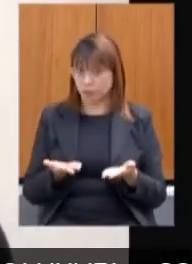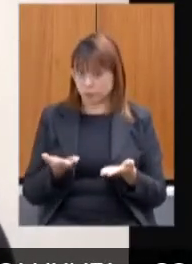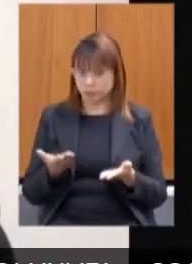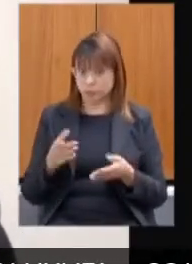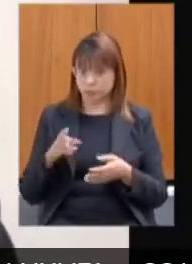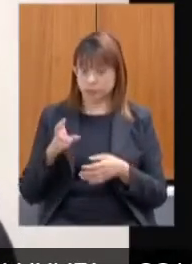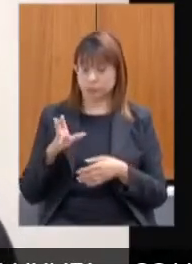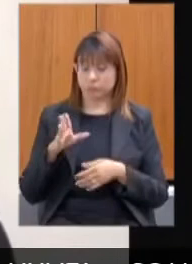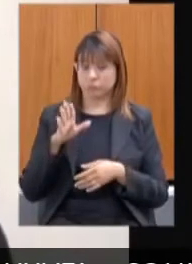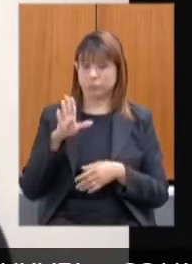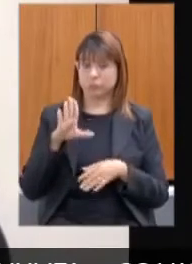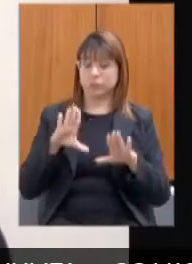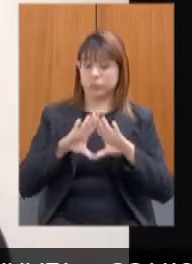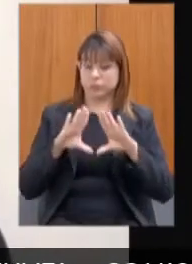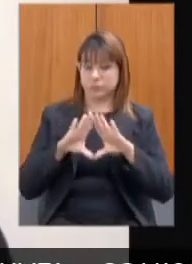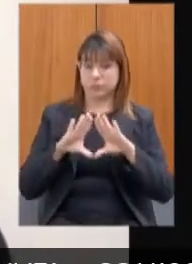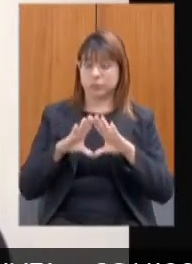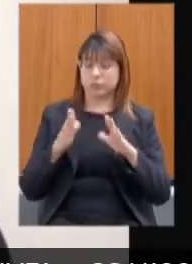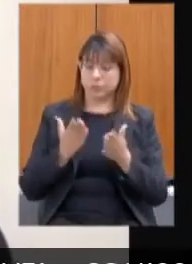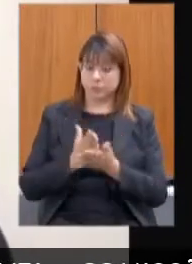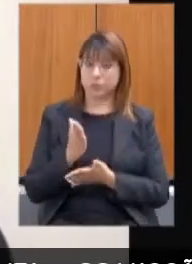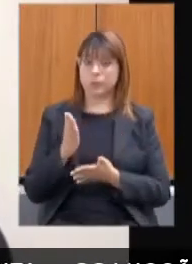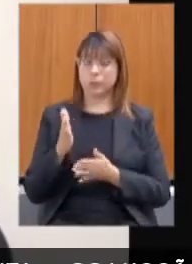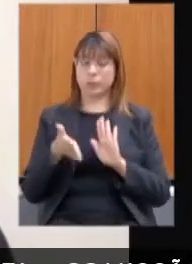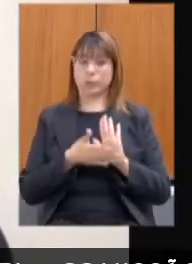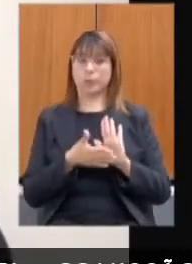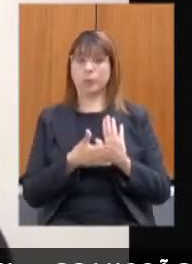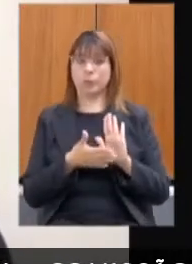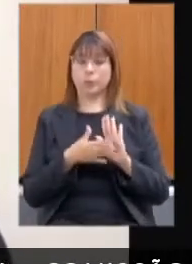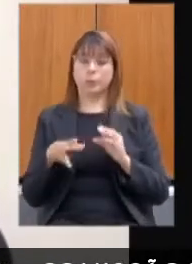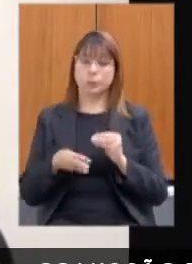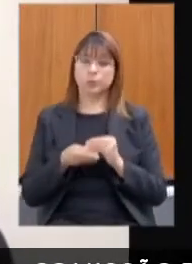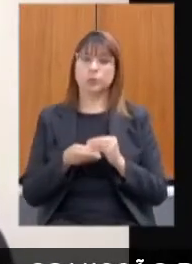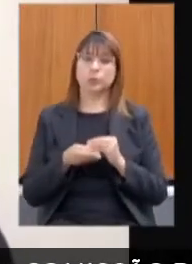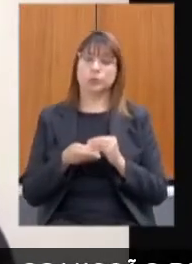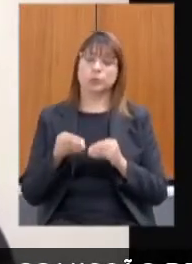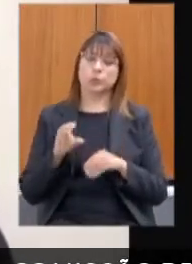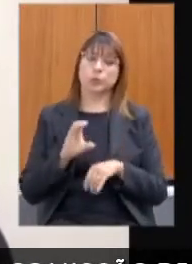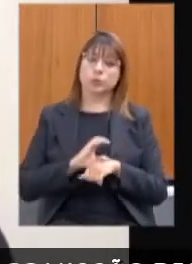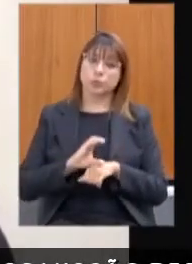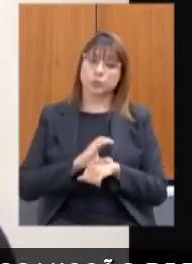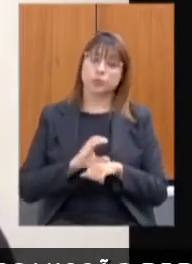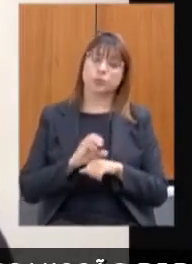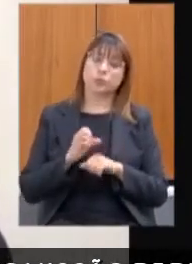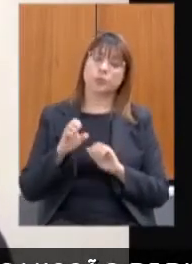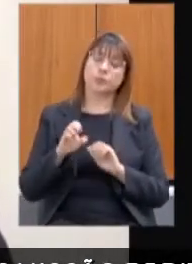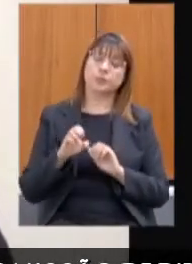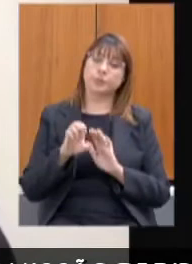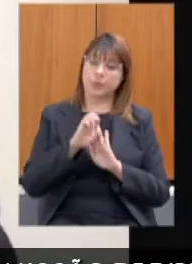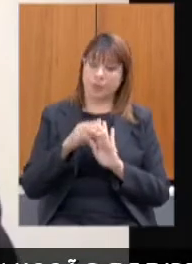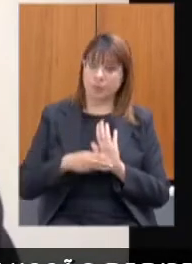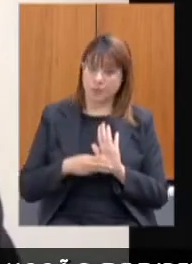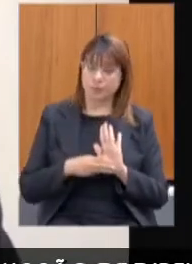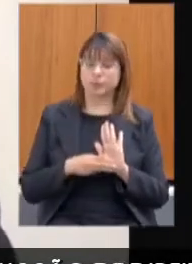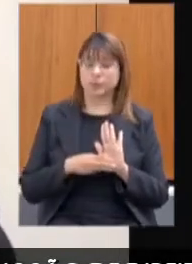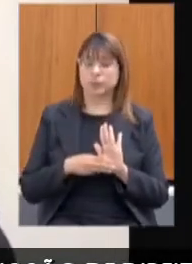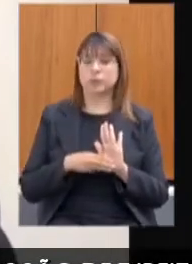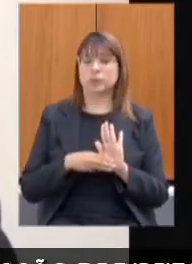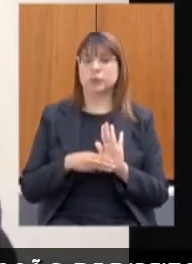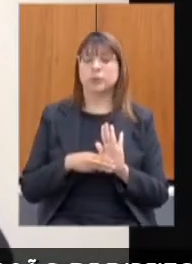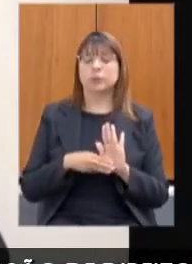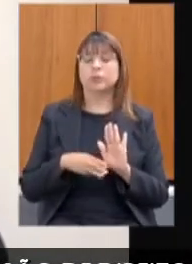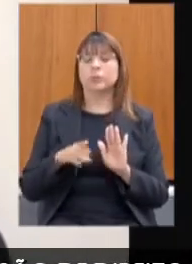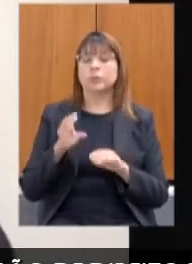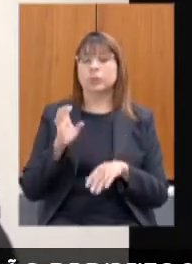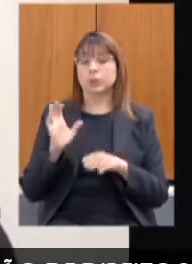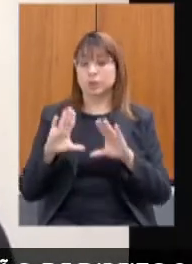Assembleia em primeiro turno uma proposta de emenda constitucional para a Assembleia incidir sobre